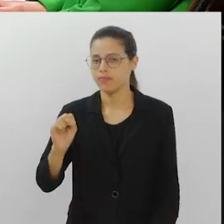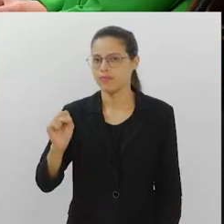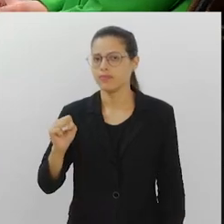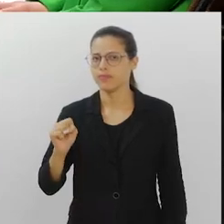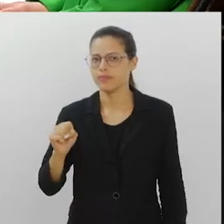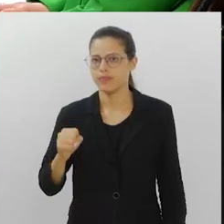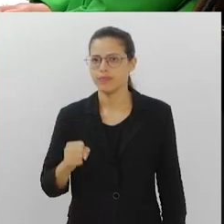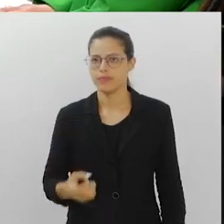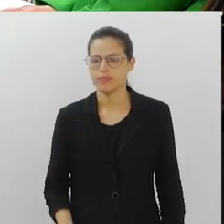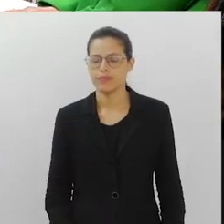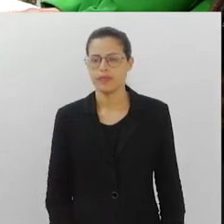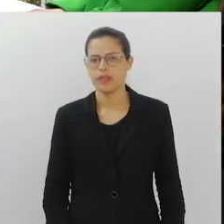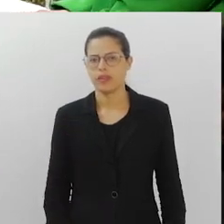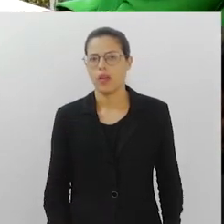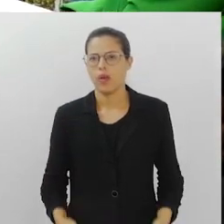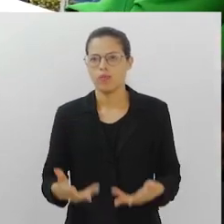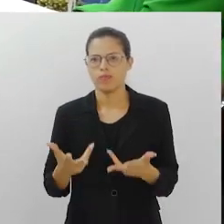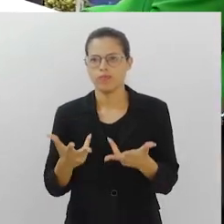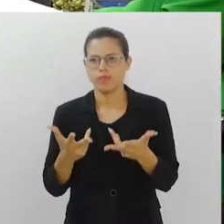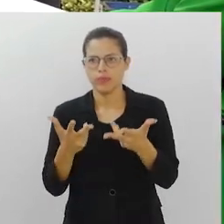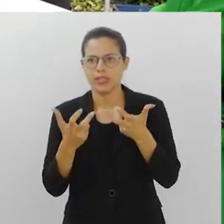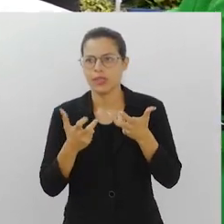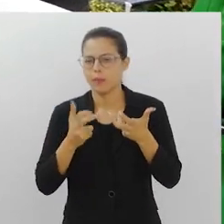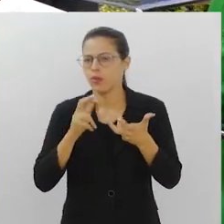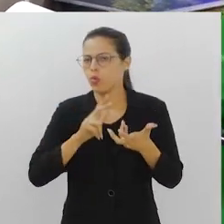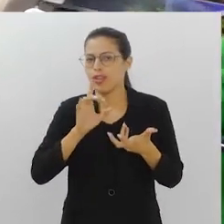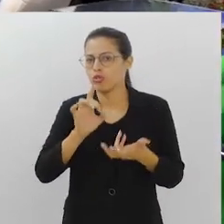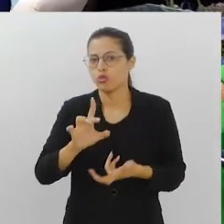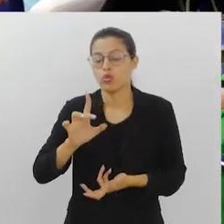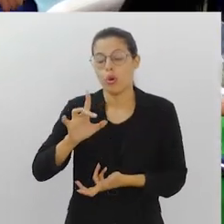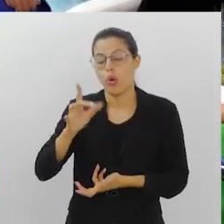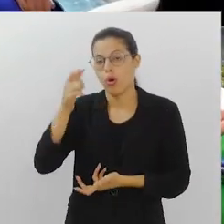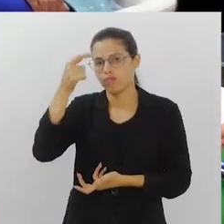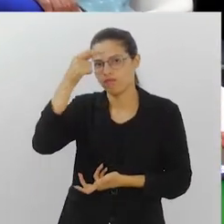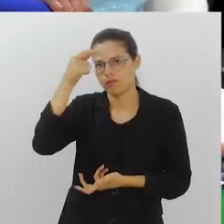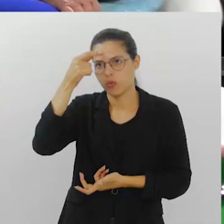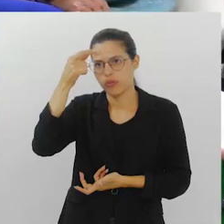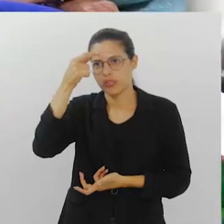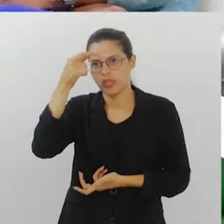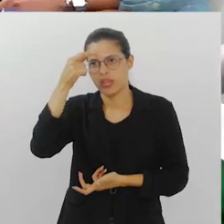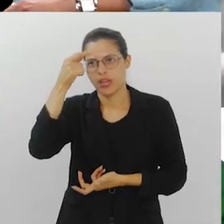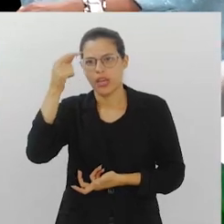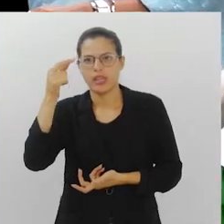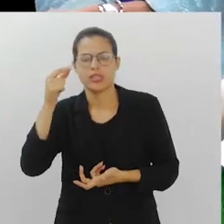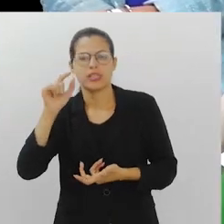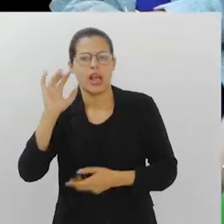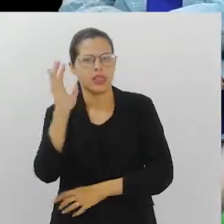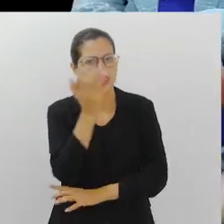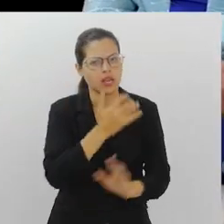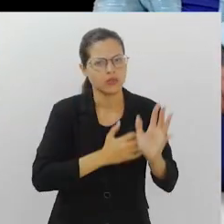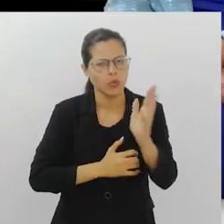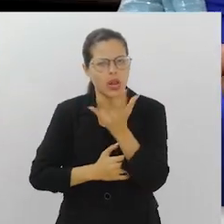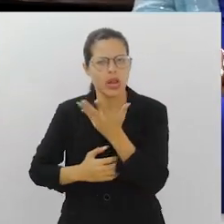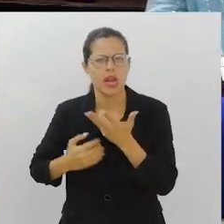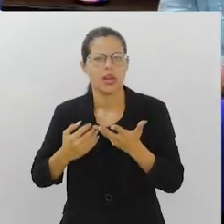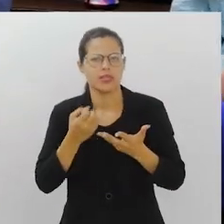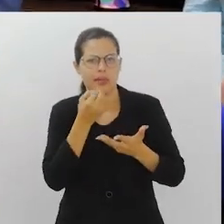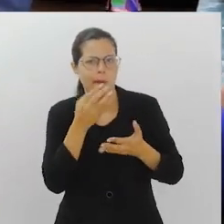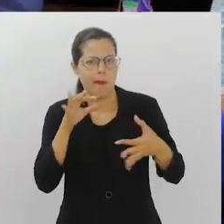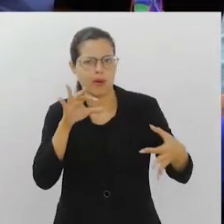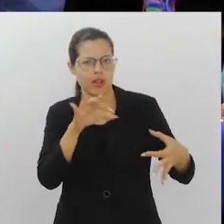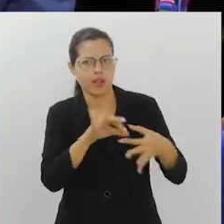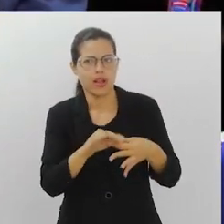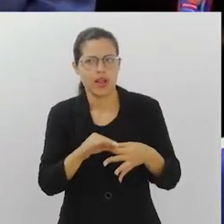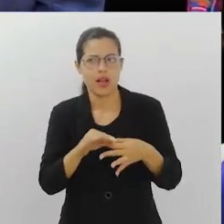grande questão, é uma questão de... Eu vejo não só como uma questão de mentalidade, valores positivos, preservar a natureza, integrar o ser humano, a natureza,